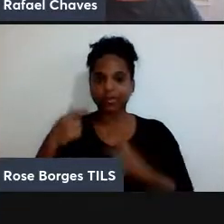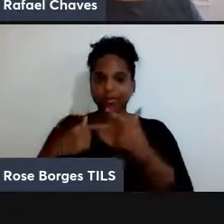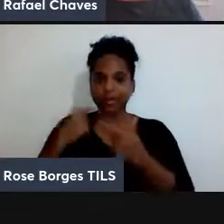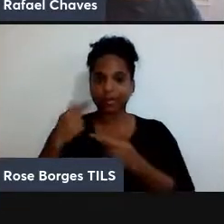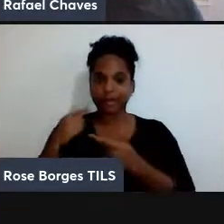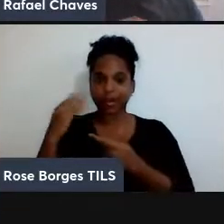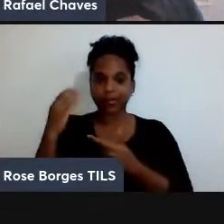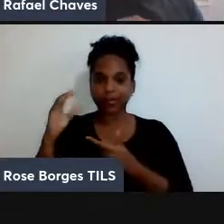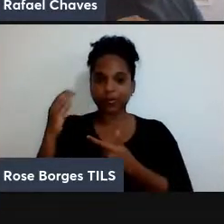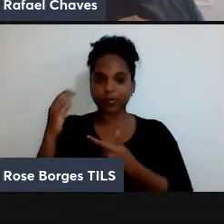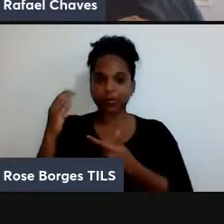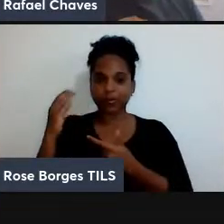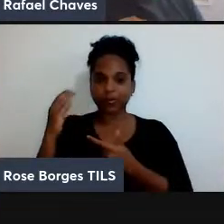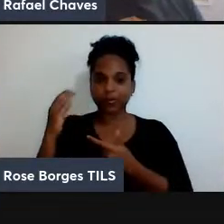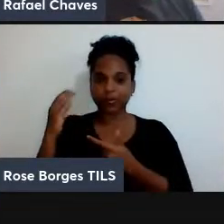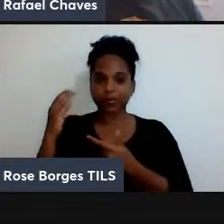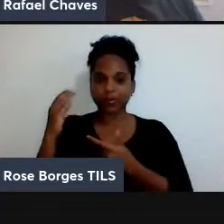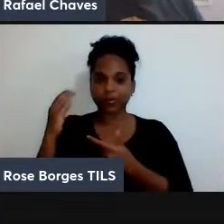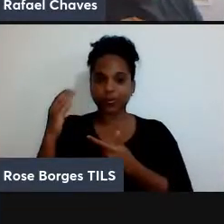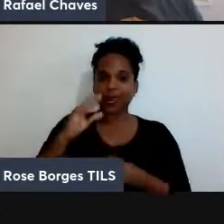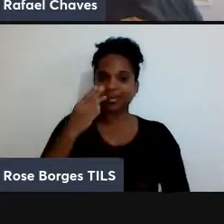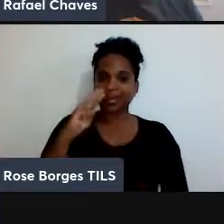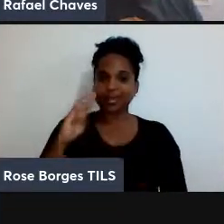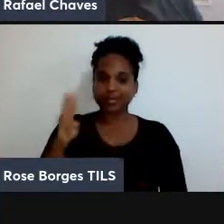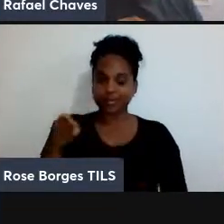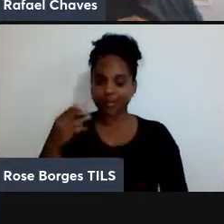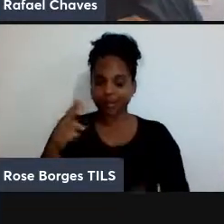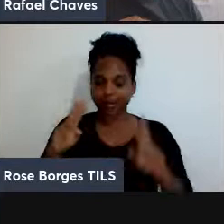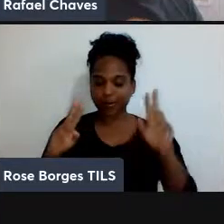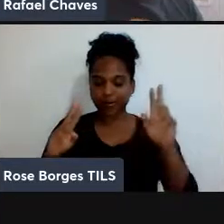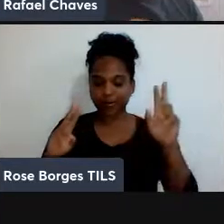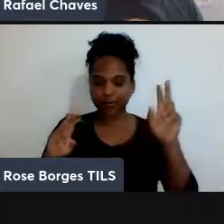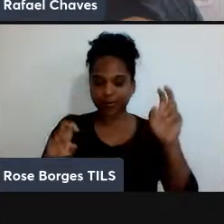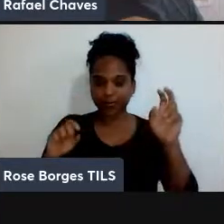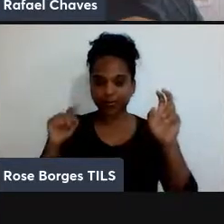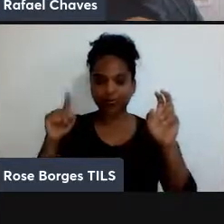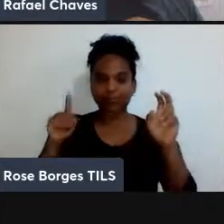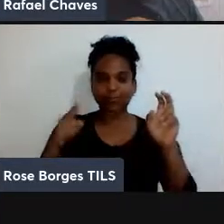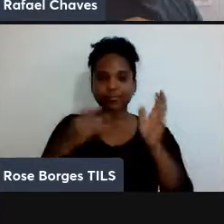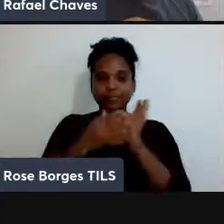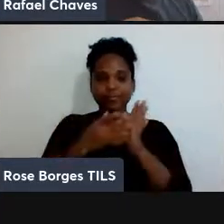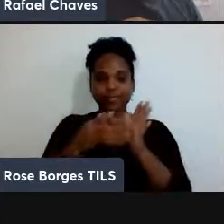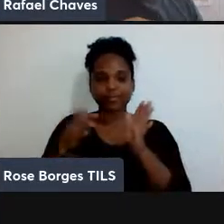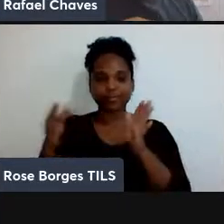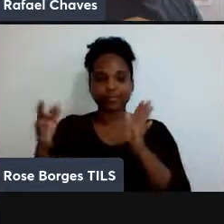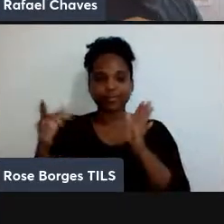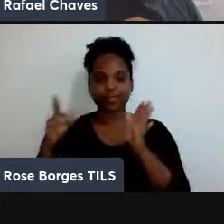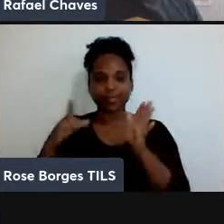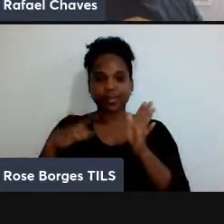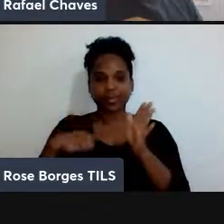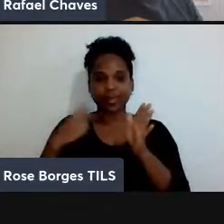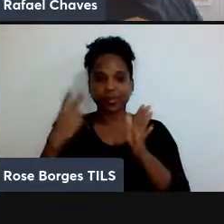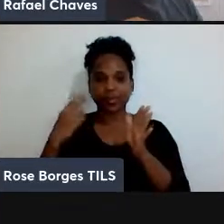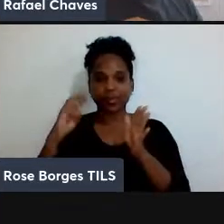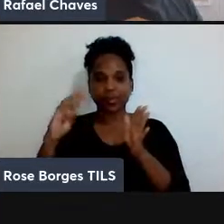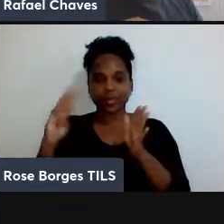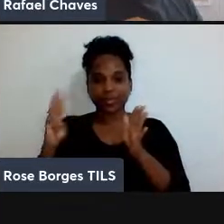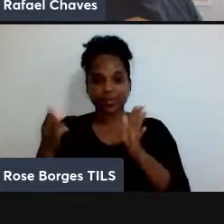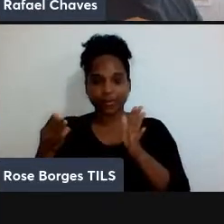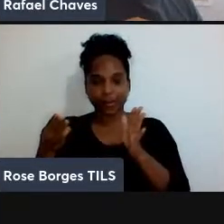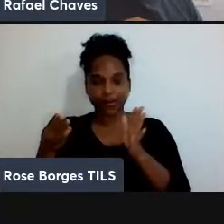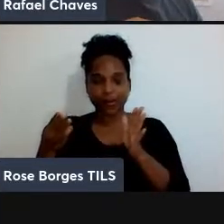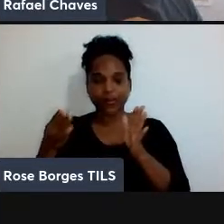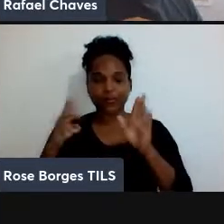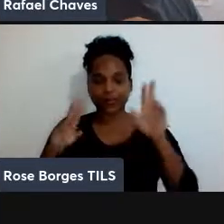3 mil citações ao longo da sua jovem carreira, sendo pelo menos 2 mil citações nos últimos cinco anos.